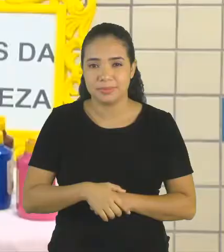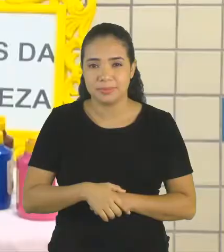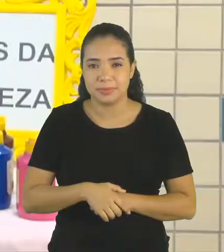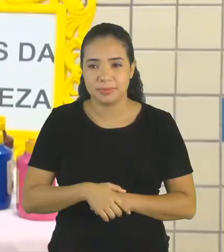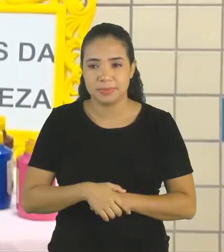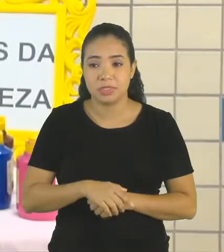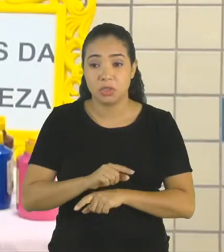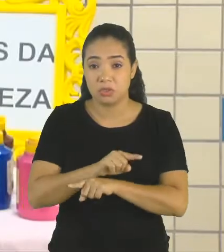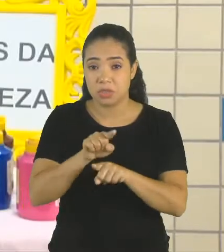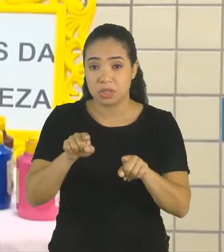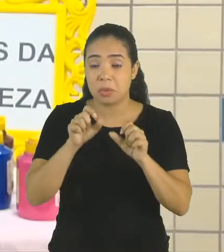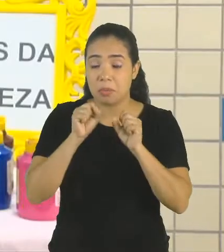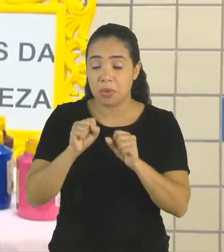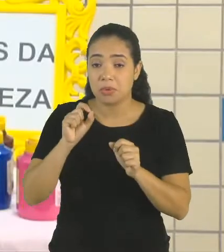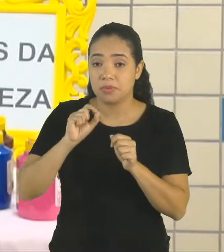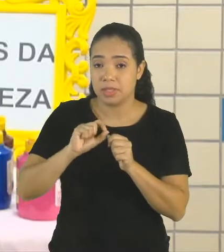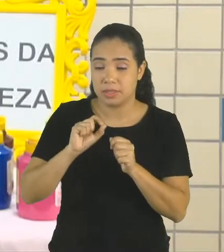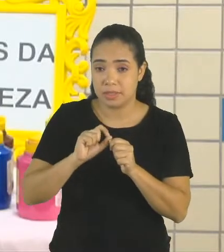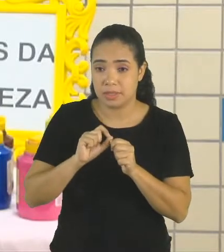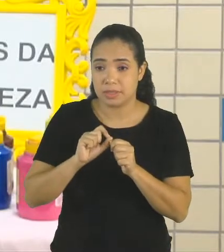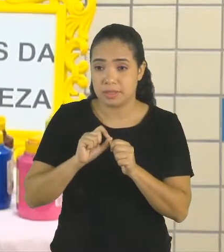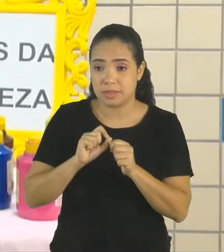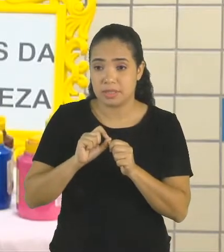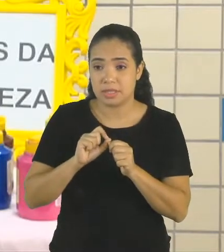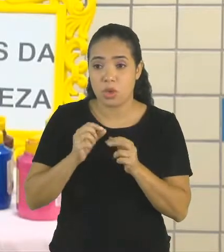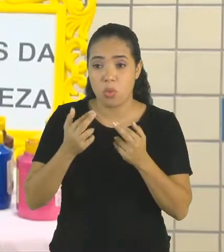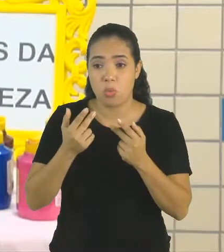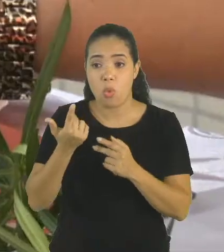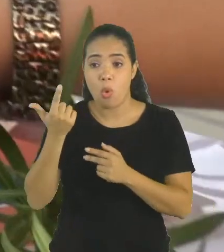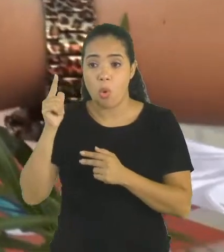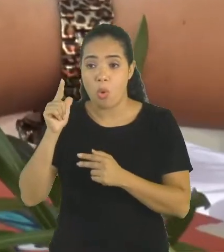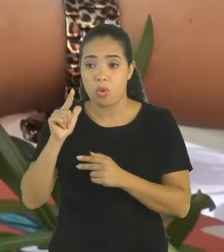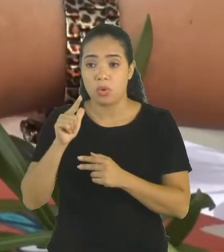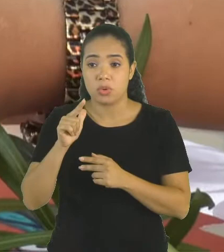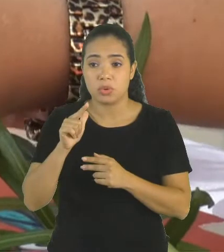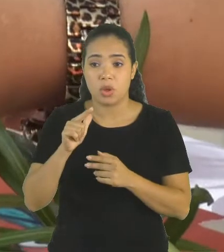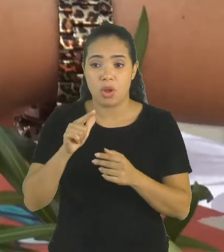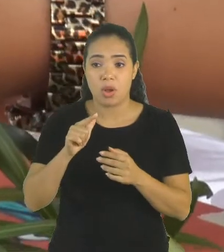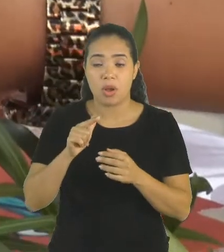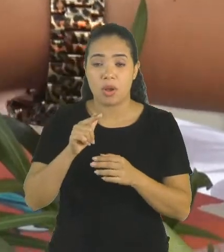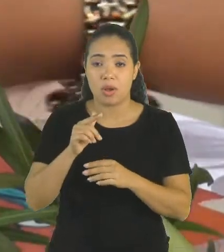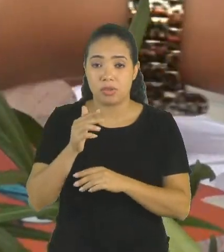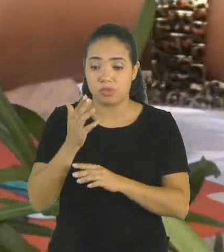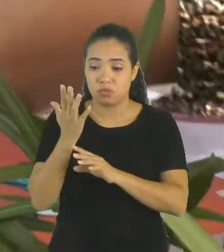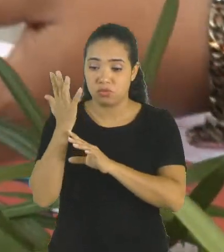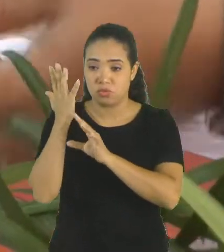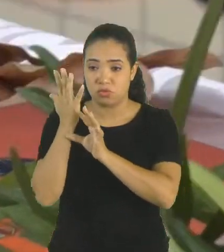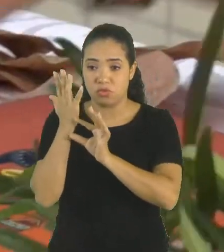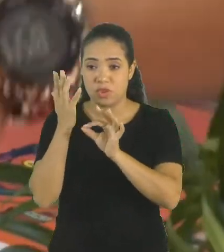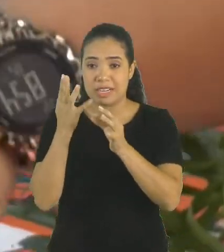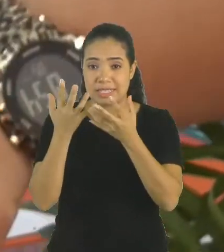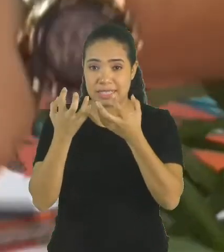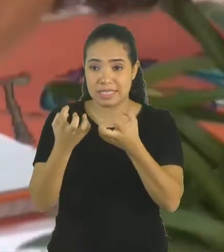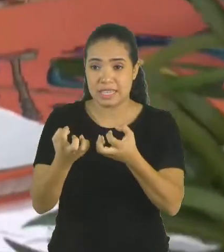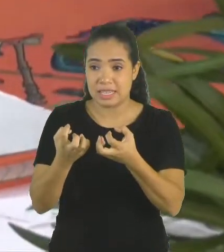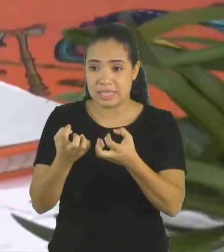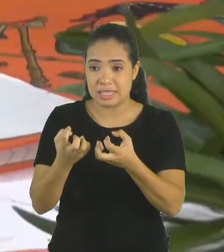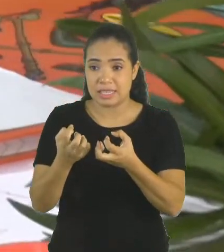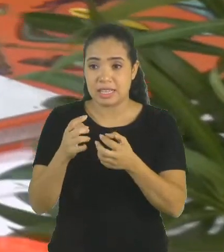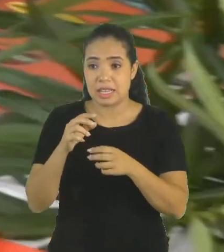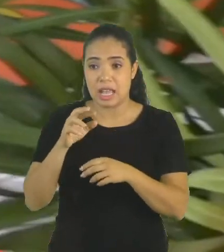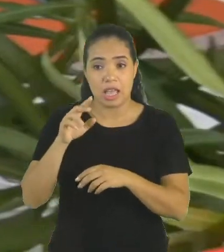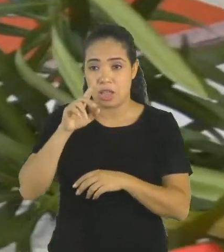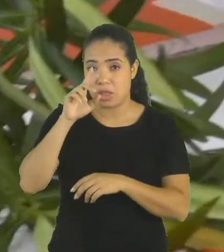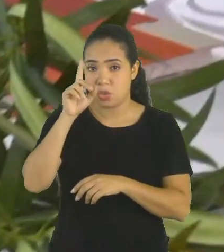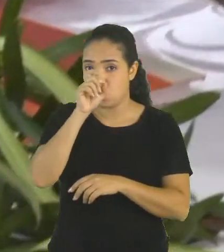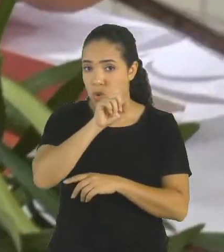Você também pode fazer como esse com as folhas secas, tá bom? E aí não é difícil,